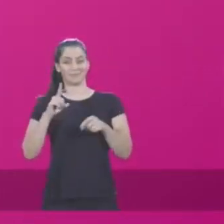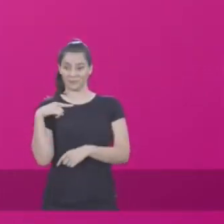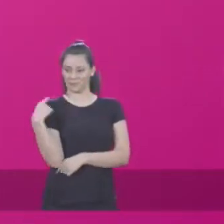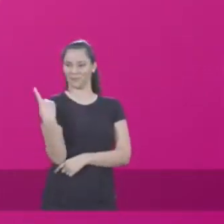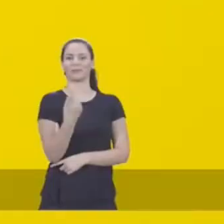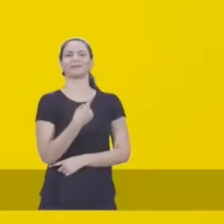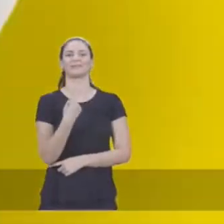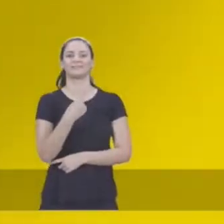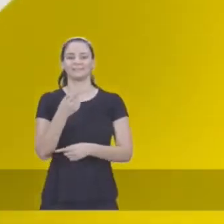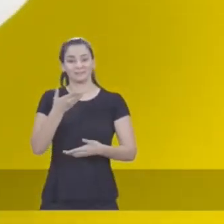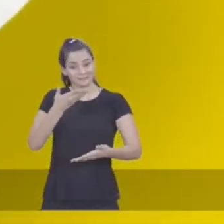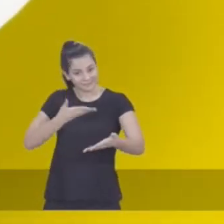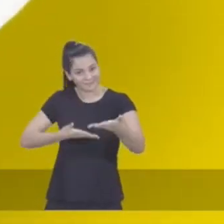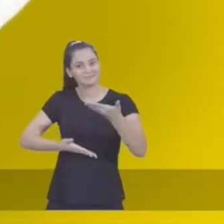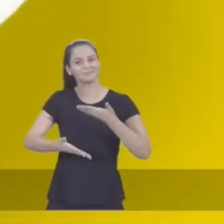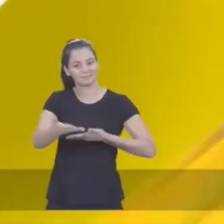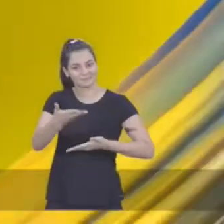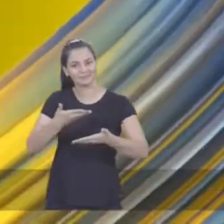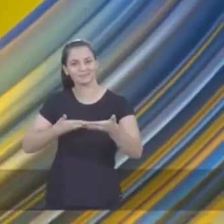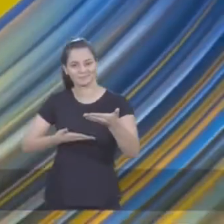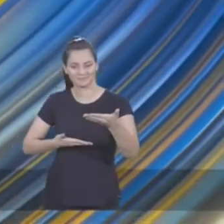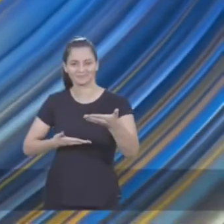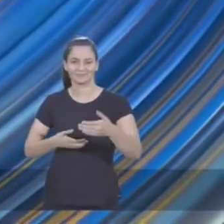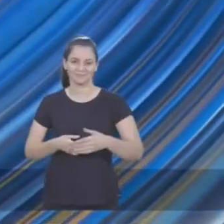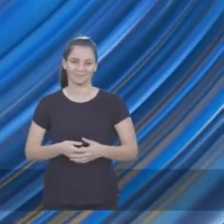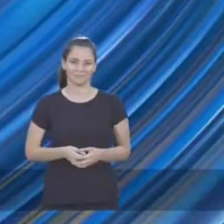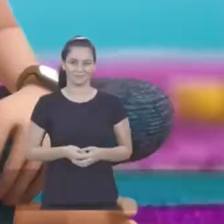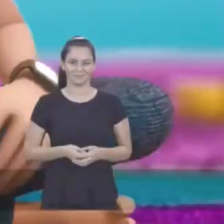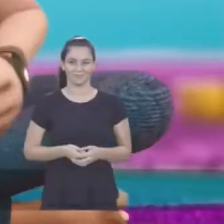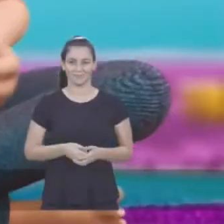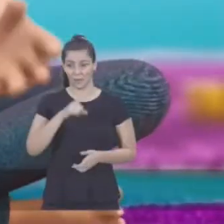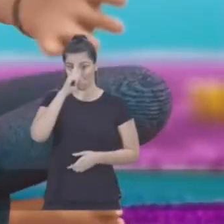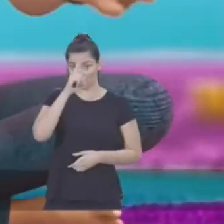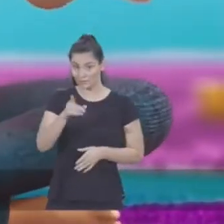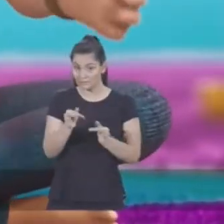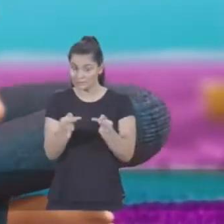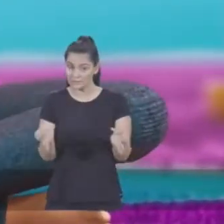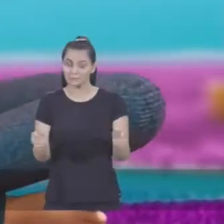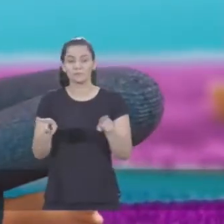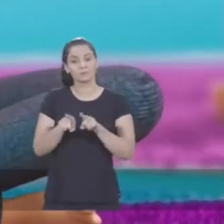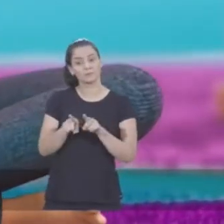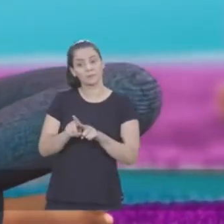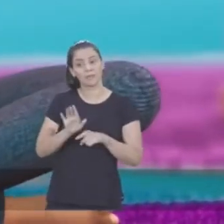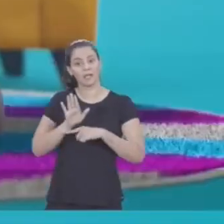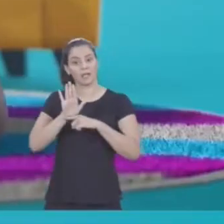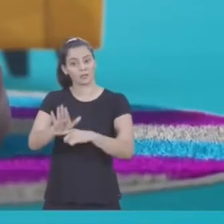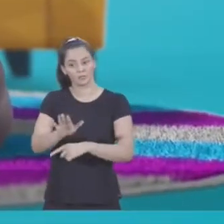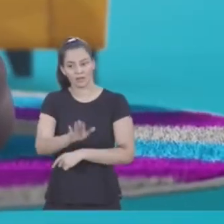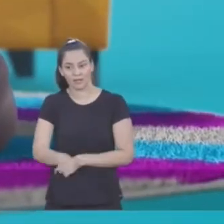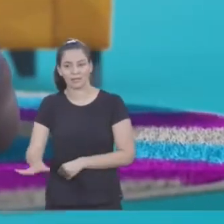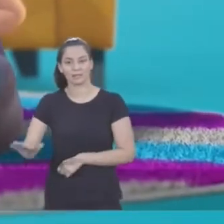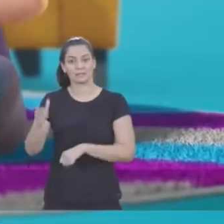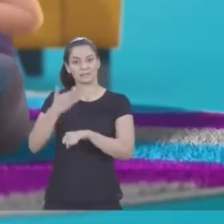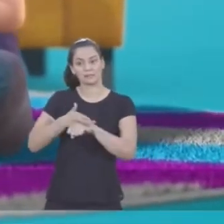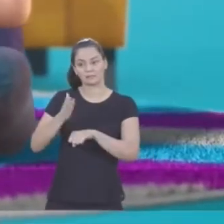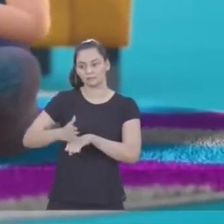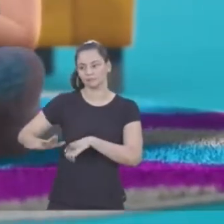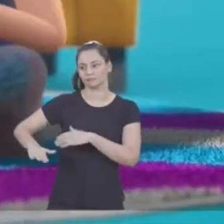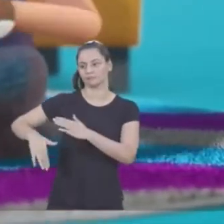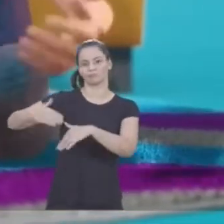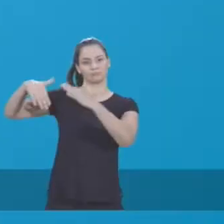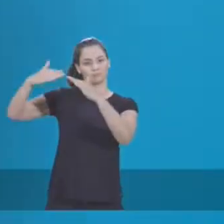e rodar. Isso estimula muito a interação com a criança. Dar pequenas ordens também ajuda a criança a treinar seu